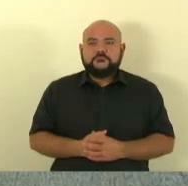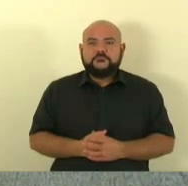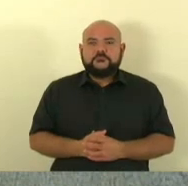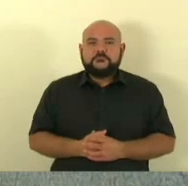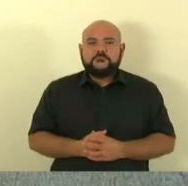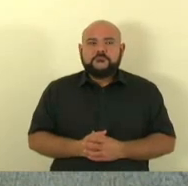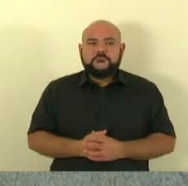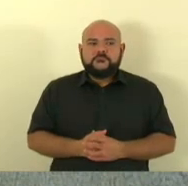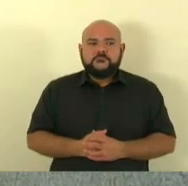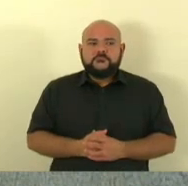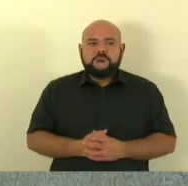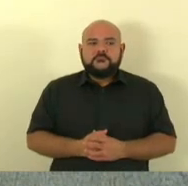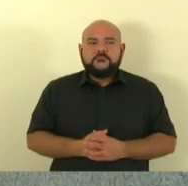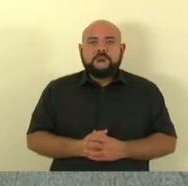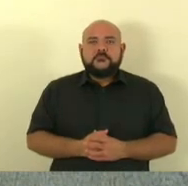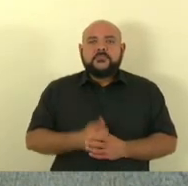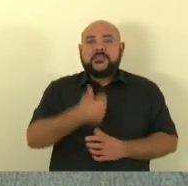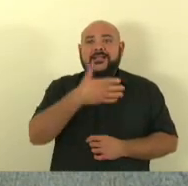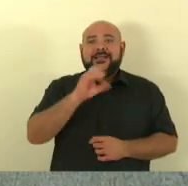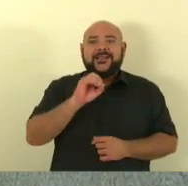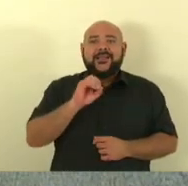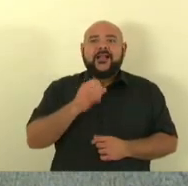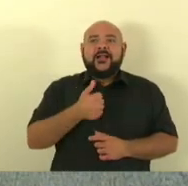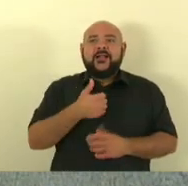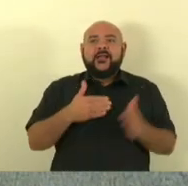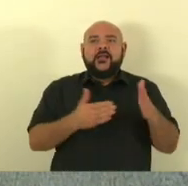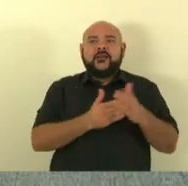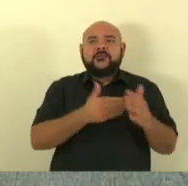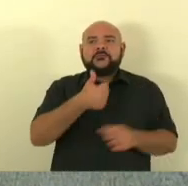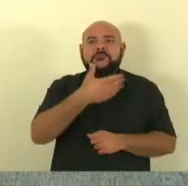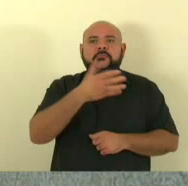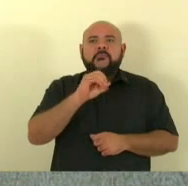10 minutos deputado vossa excelência tem até 10 minutos